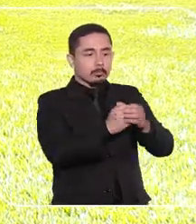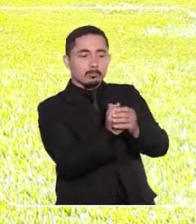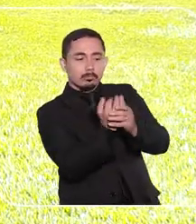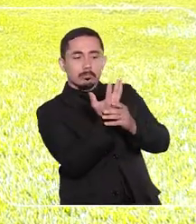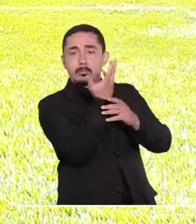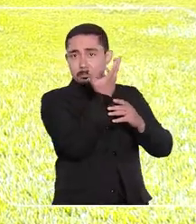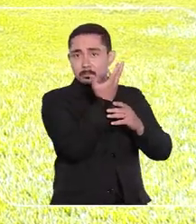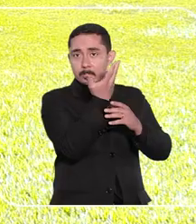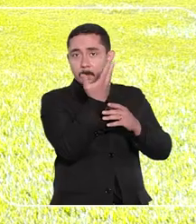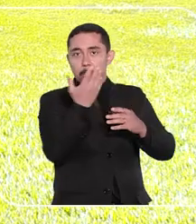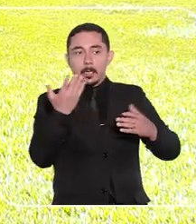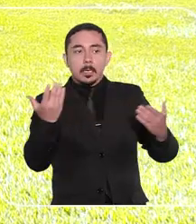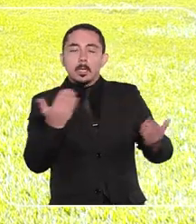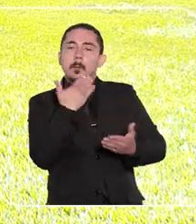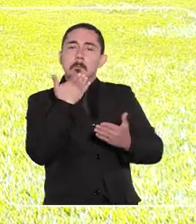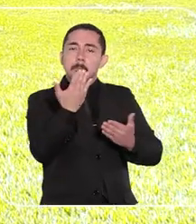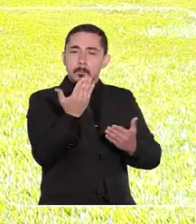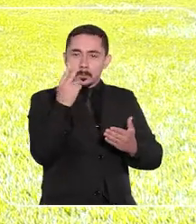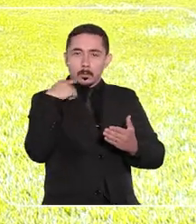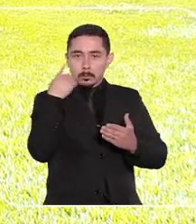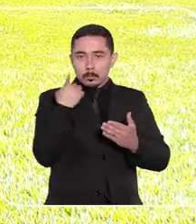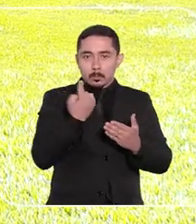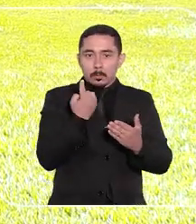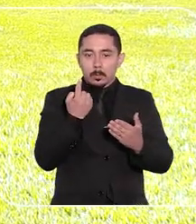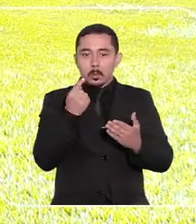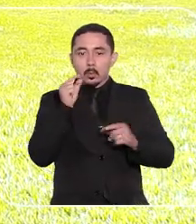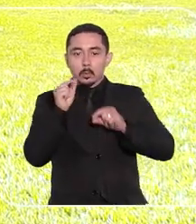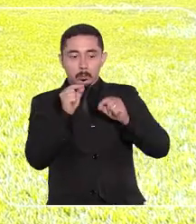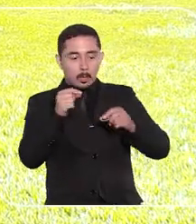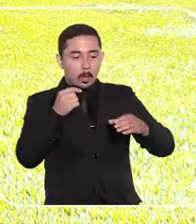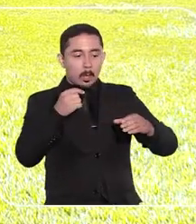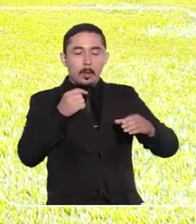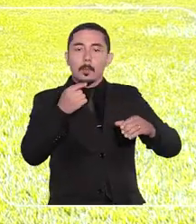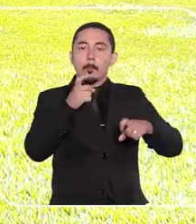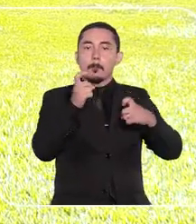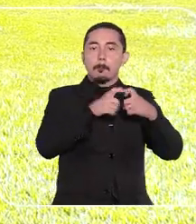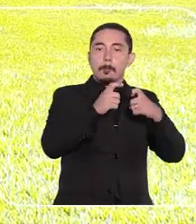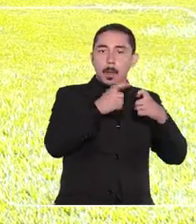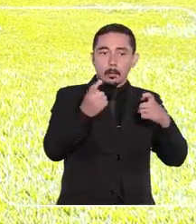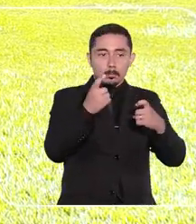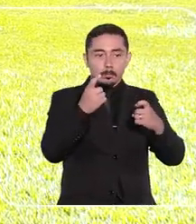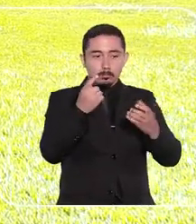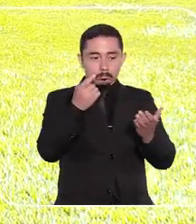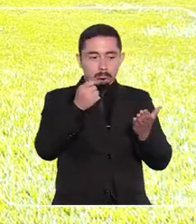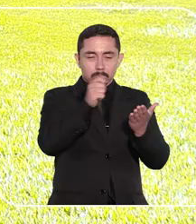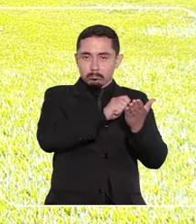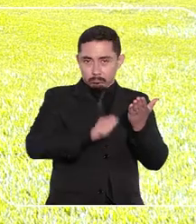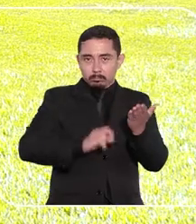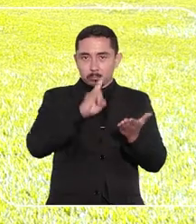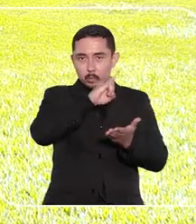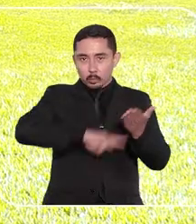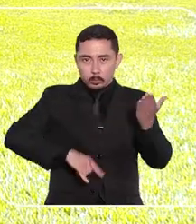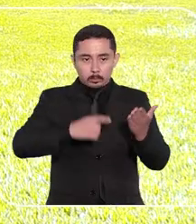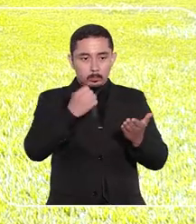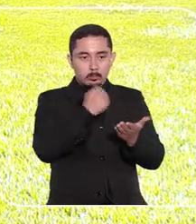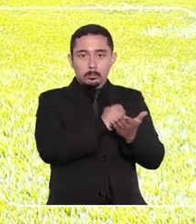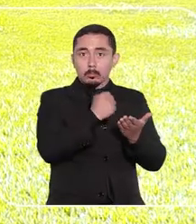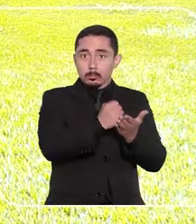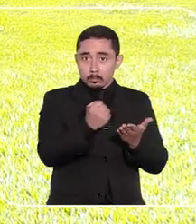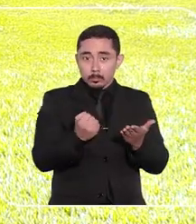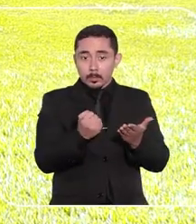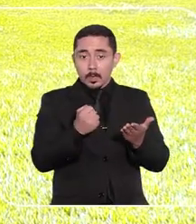cultivar a planta. Segundo a defesa, o uso do óleo foi prescrito pela médica do paciente após os medicamentos